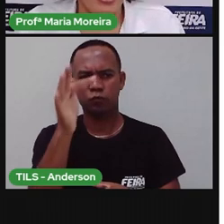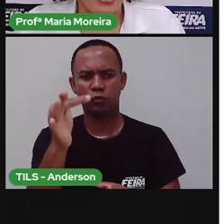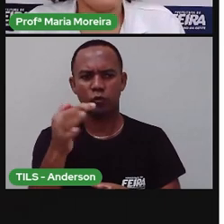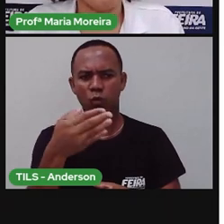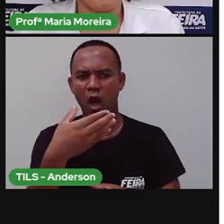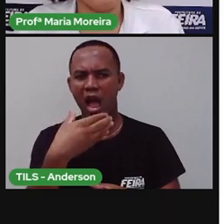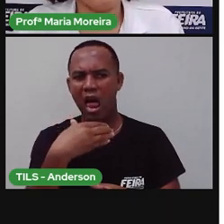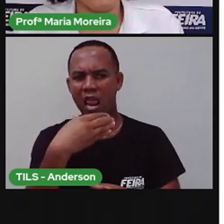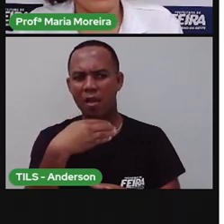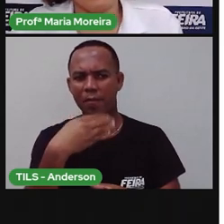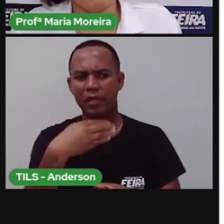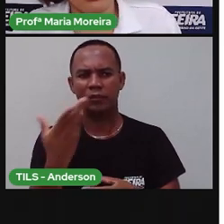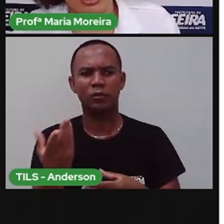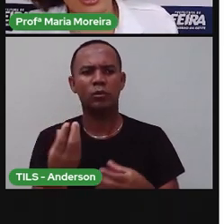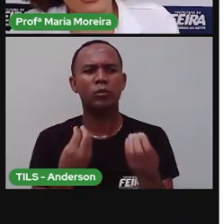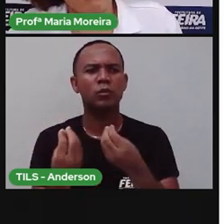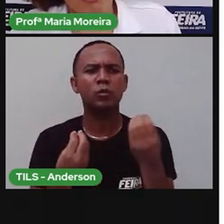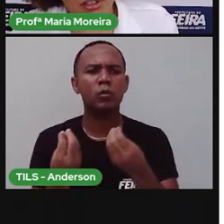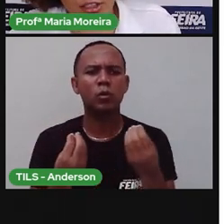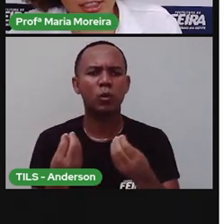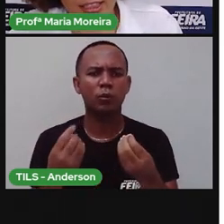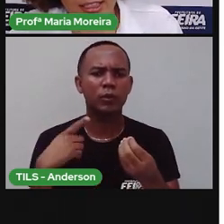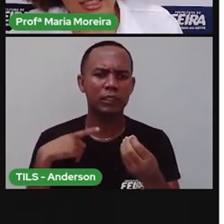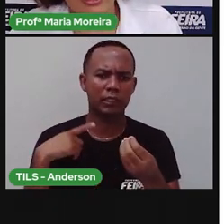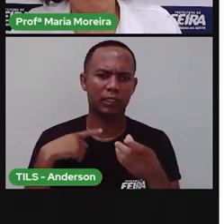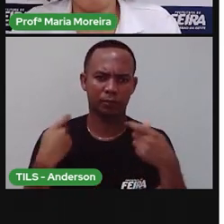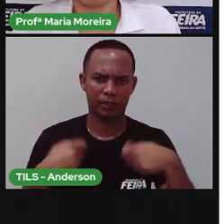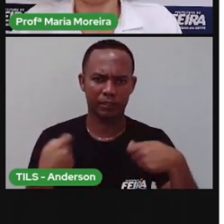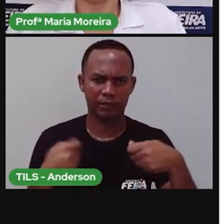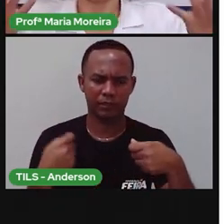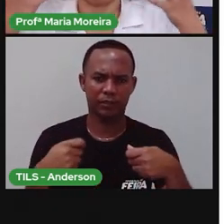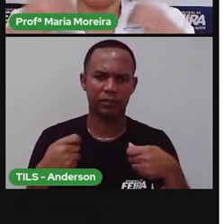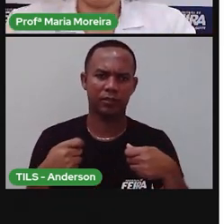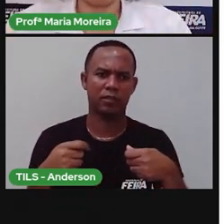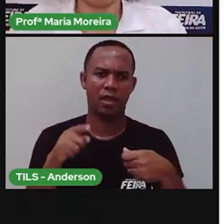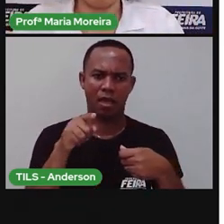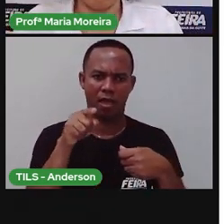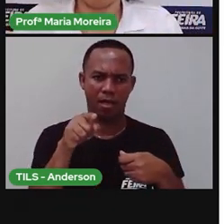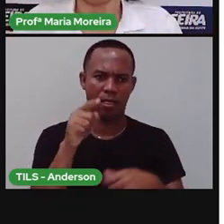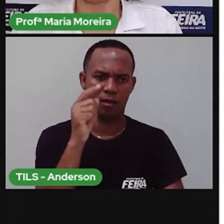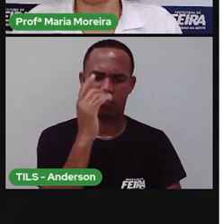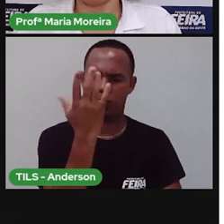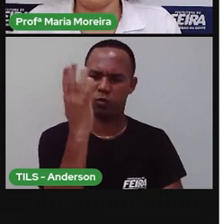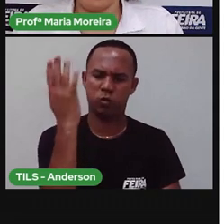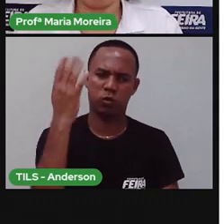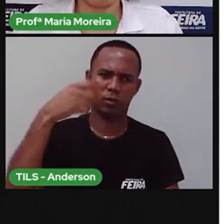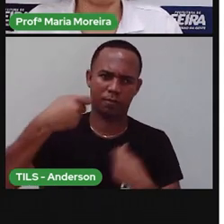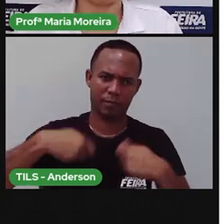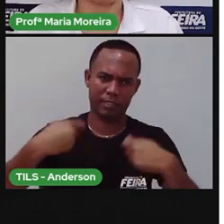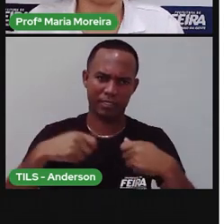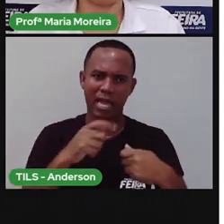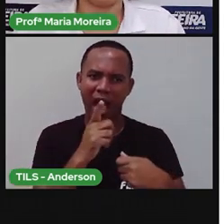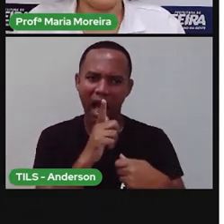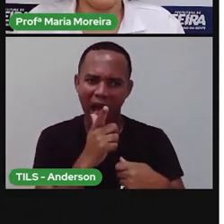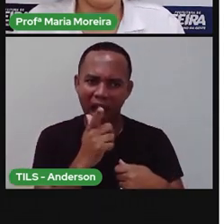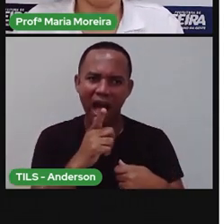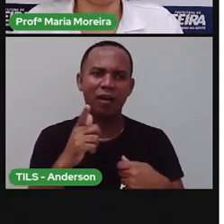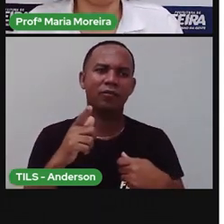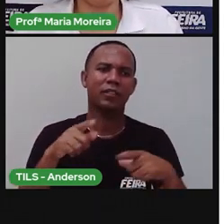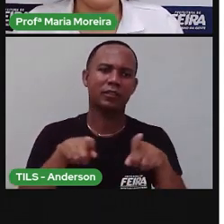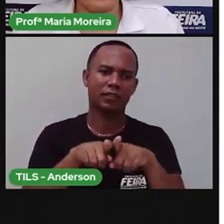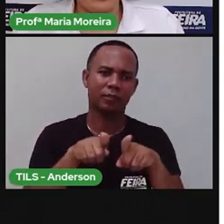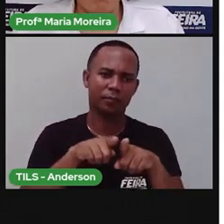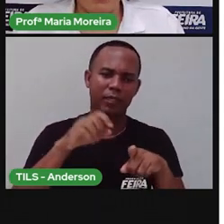é, através do processo de fotossíntese. Então, a planta, ela precisa do solo, ela precisa da água, mas ela precisa da